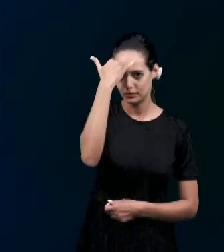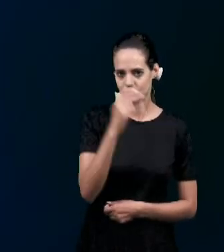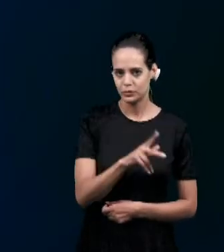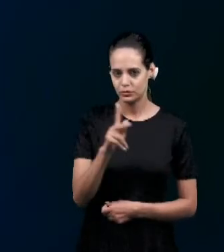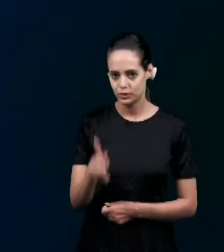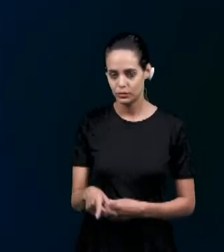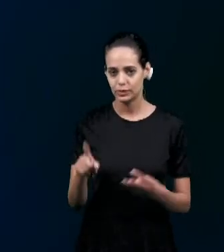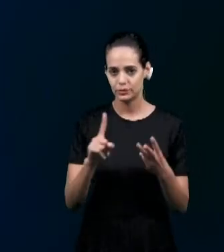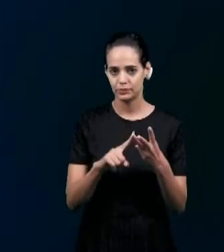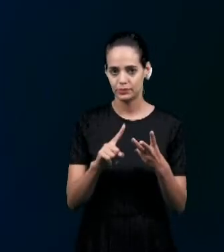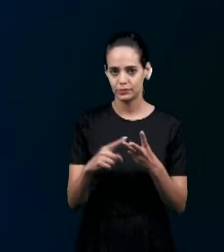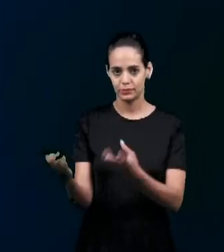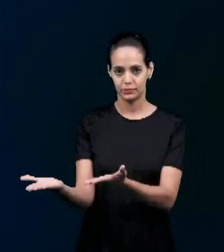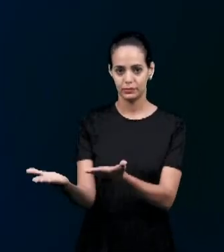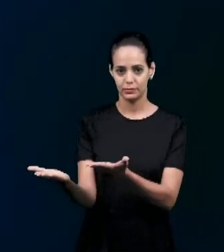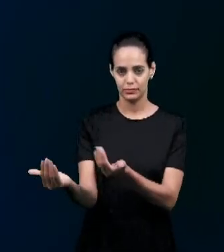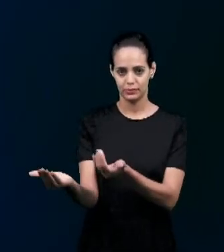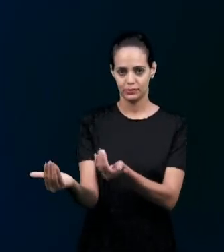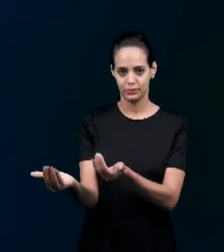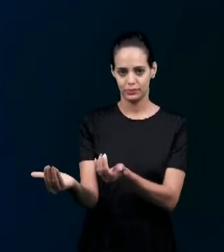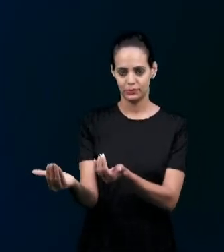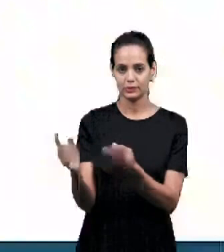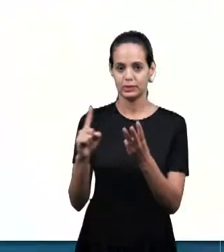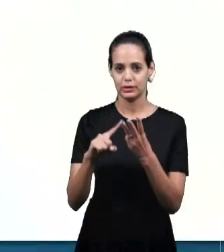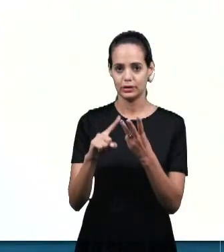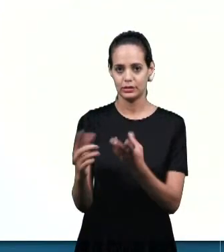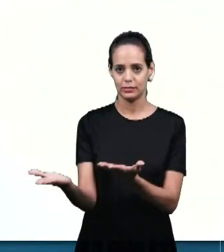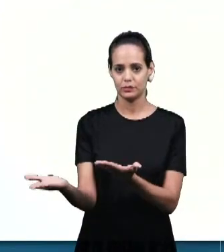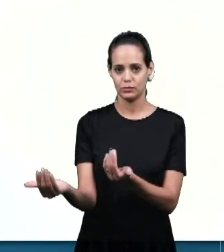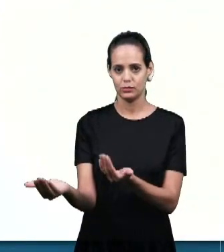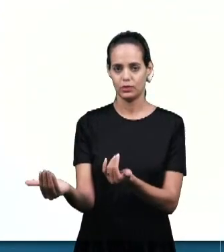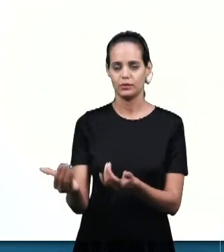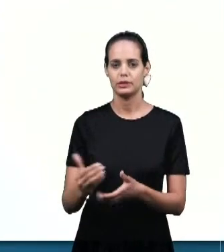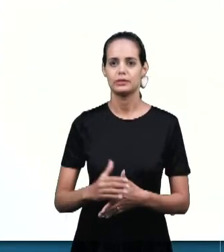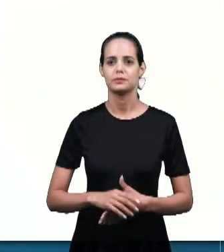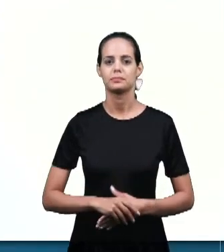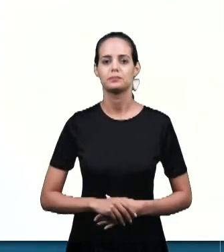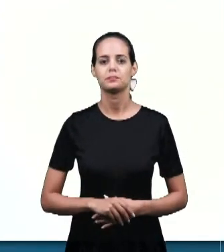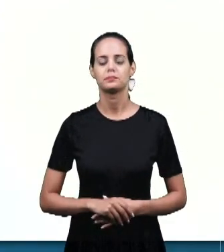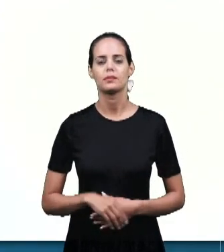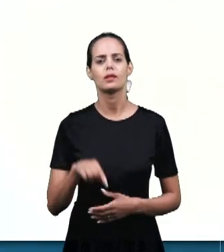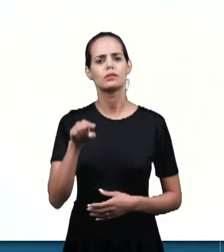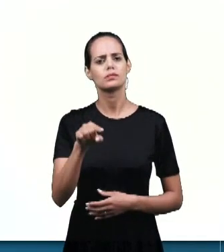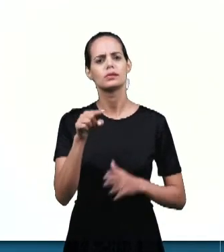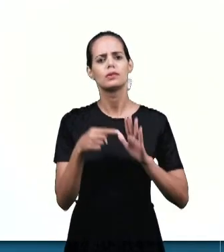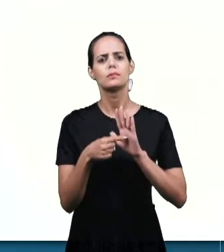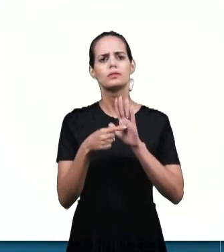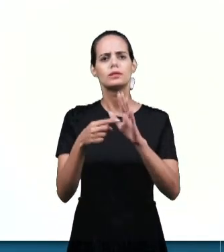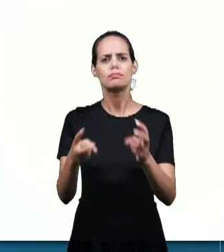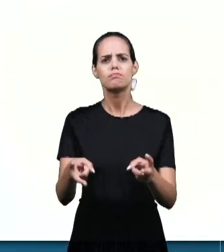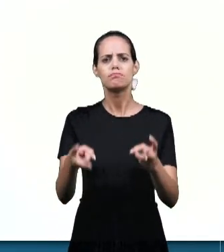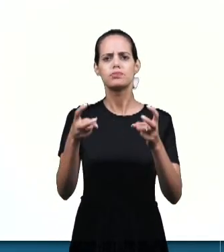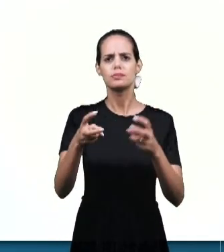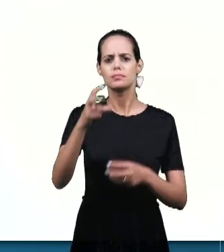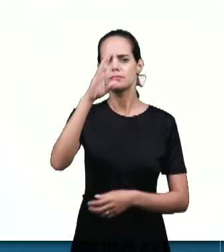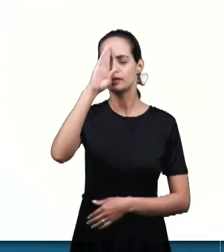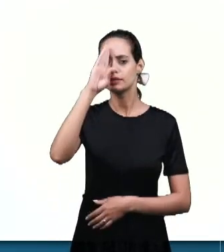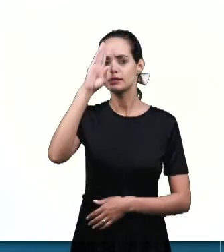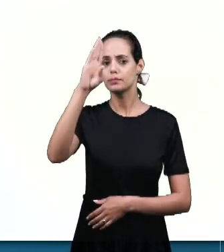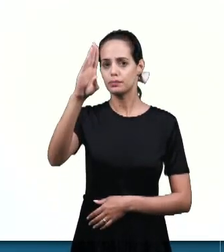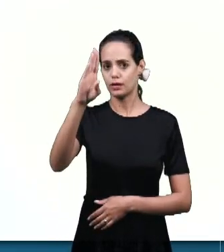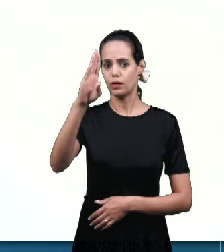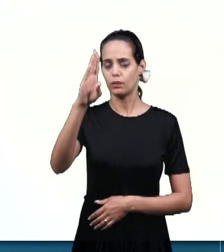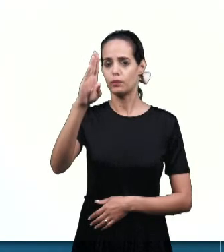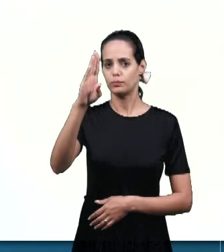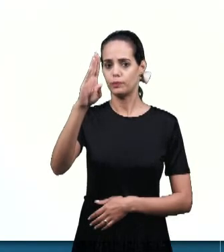dirigida aos jovens Vamos então A pergunta Que diz assim Destaque As figuras proféticas Do projeto De